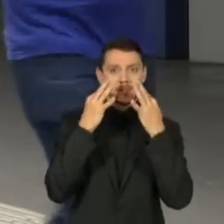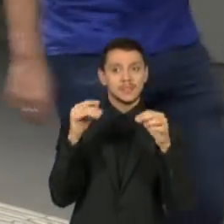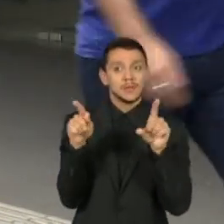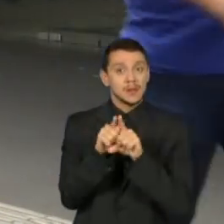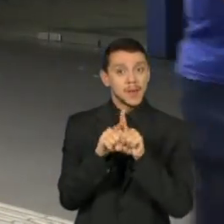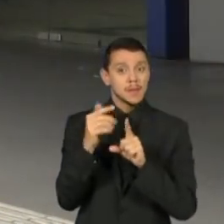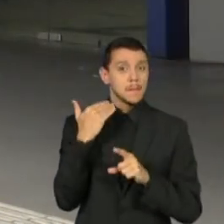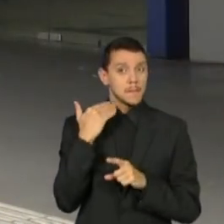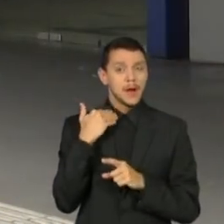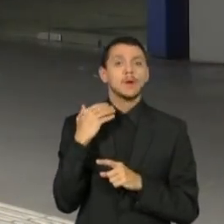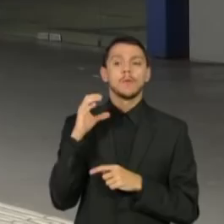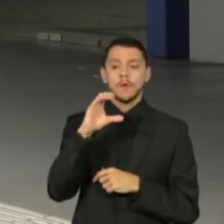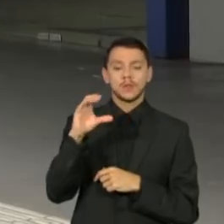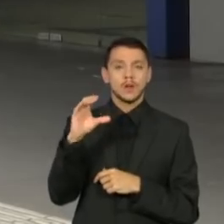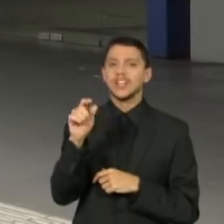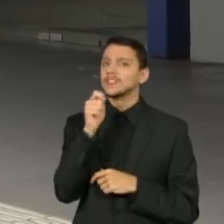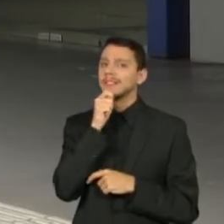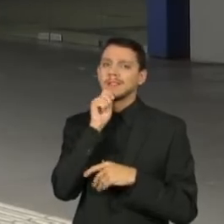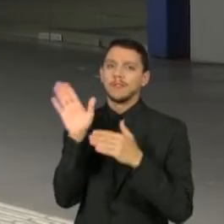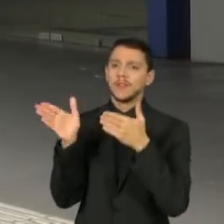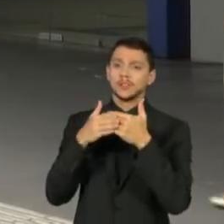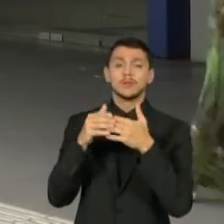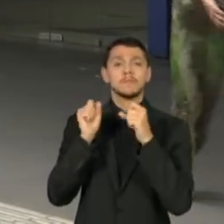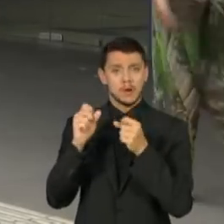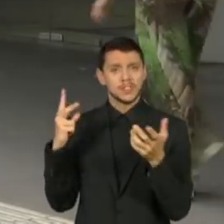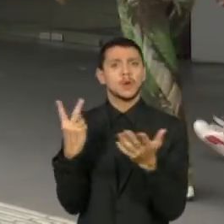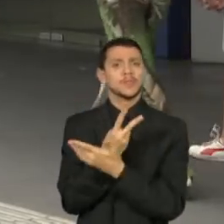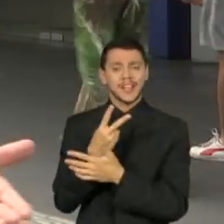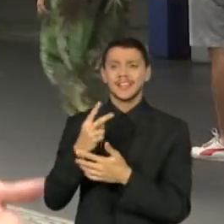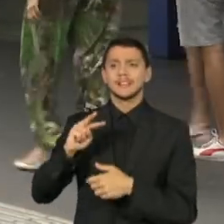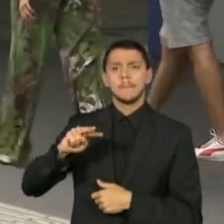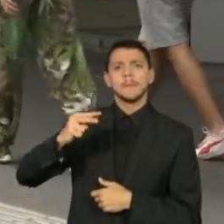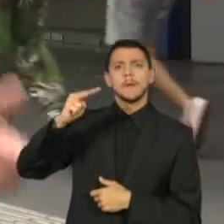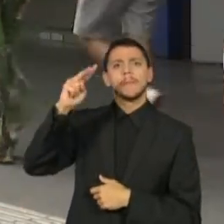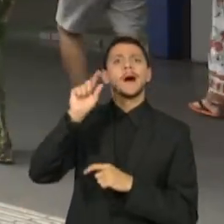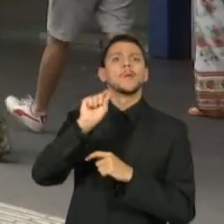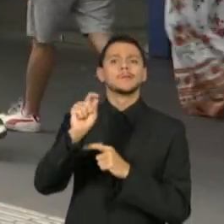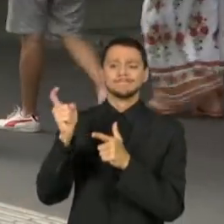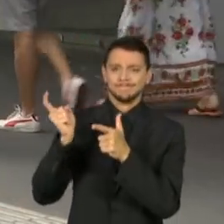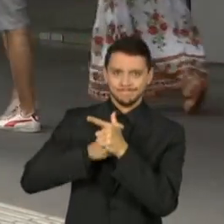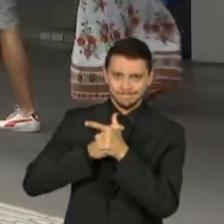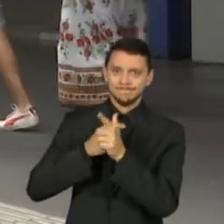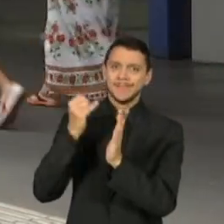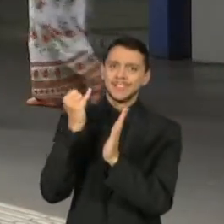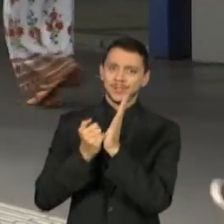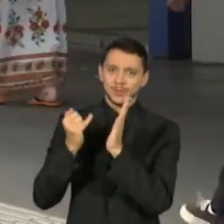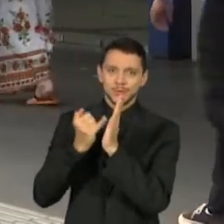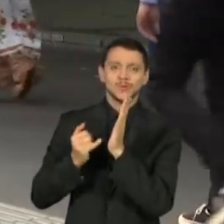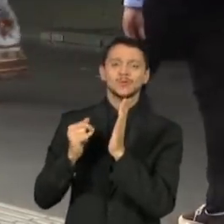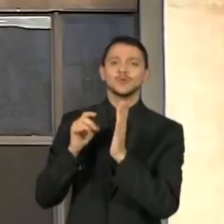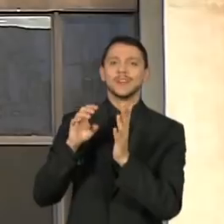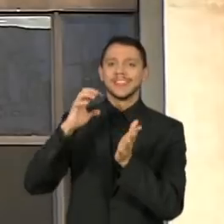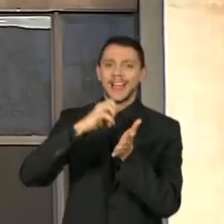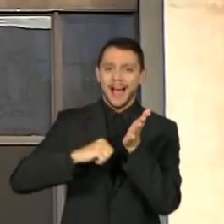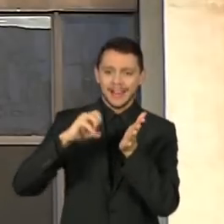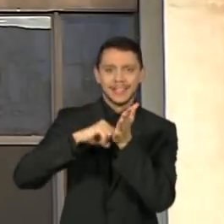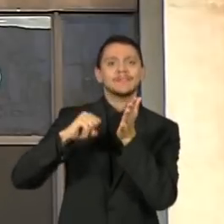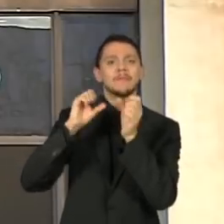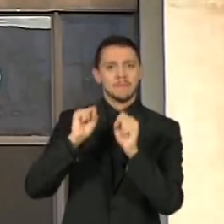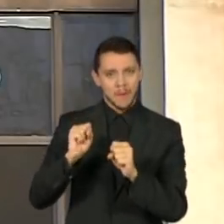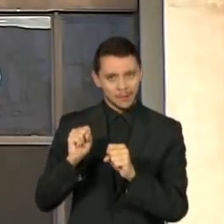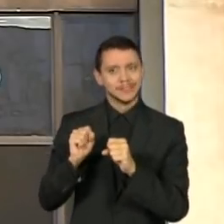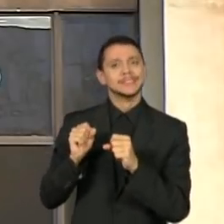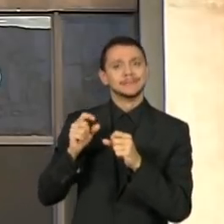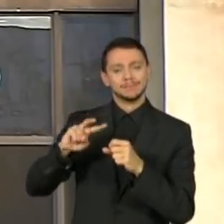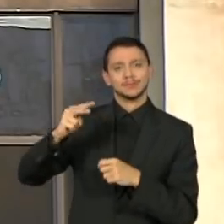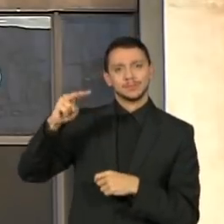que podem continuar gerando dívidas, como cobranças por tarifas e taxas de serviços. 100 reais